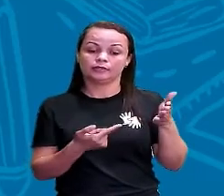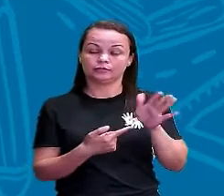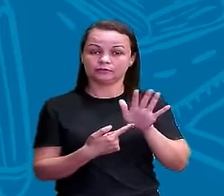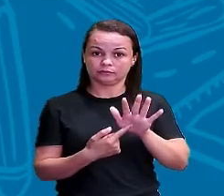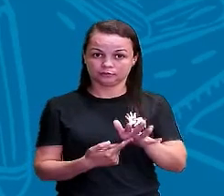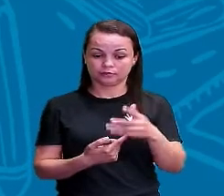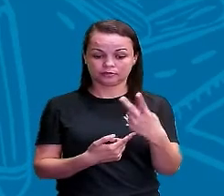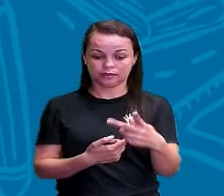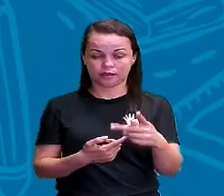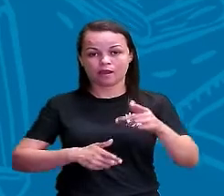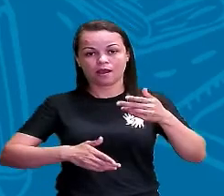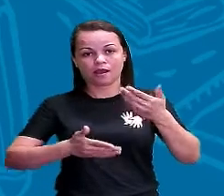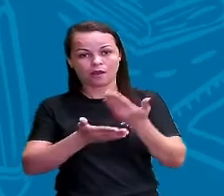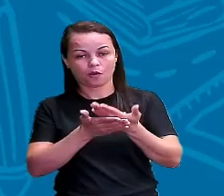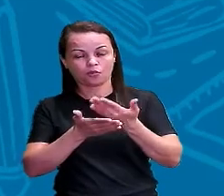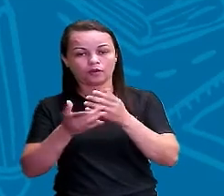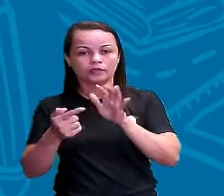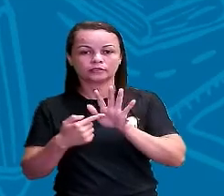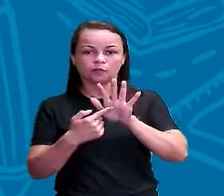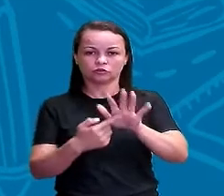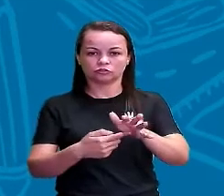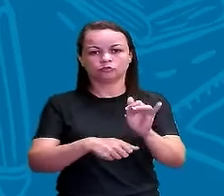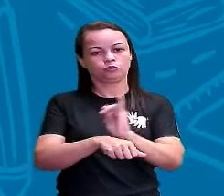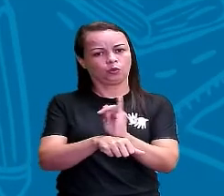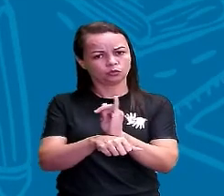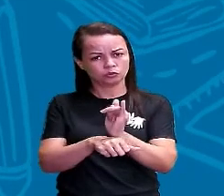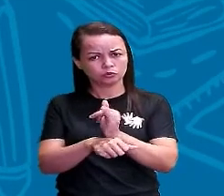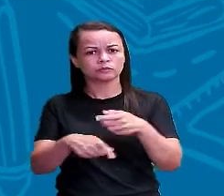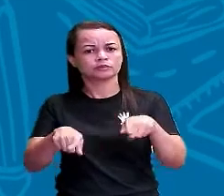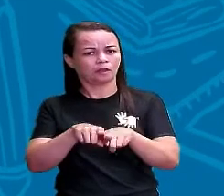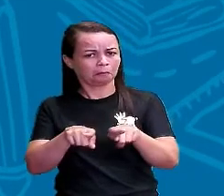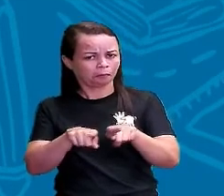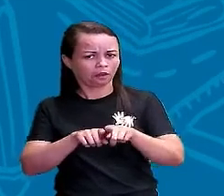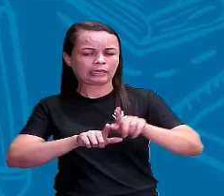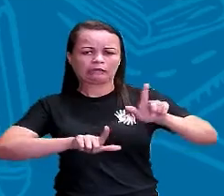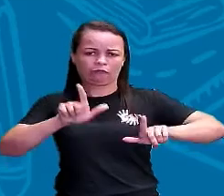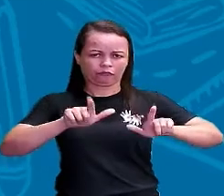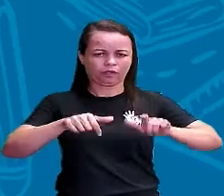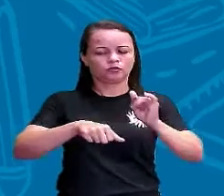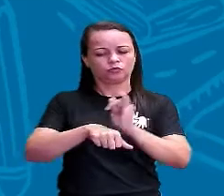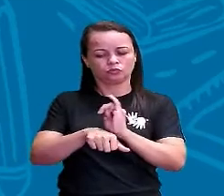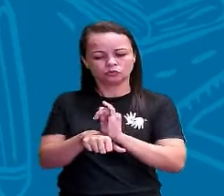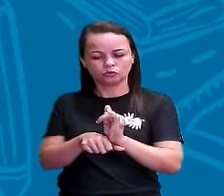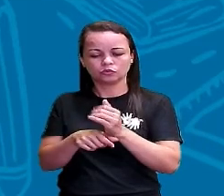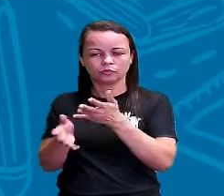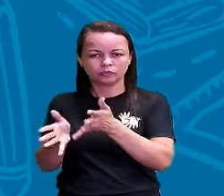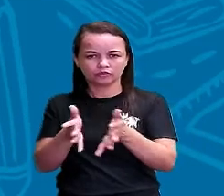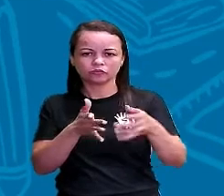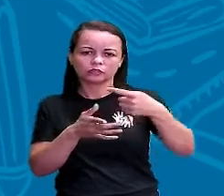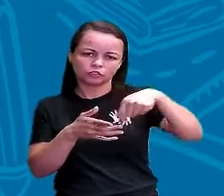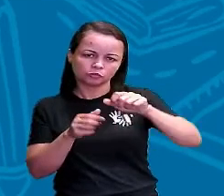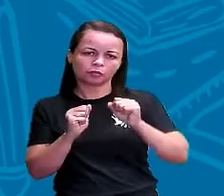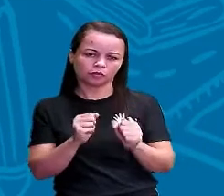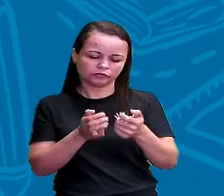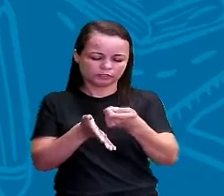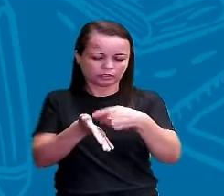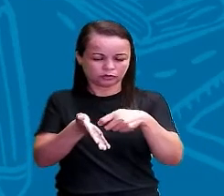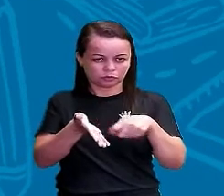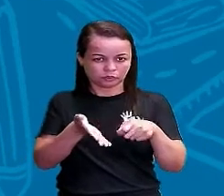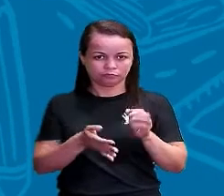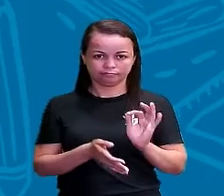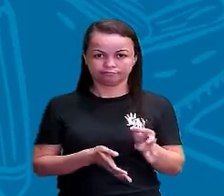fica lá no YouTube, onde vocês podem sempre estar retornando a essa aula. Voltando aí os slides, fazendo anotação, tá certo?